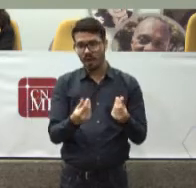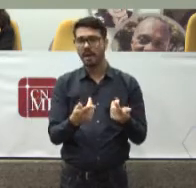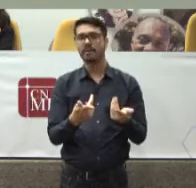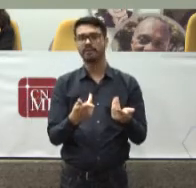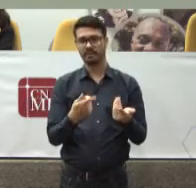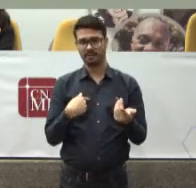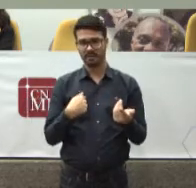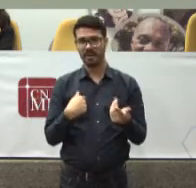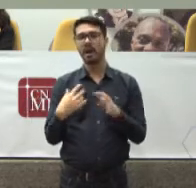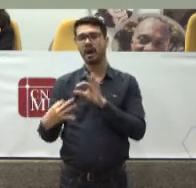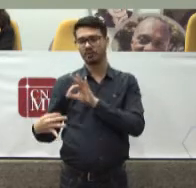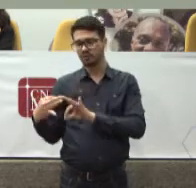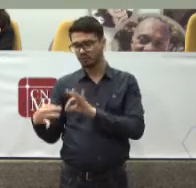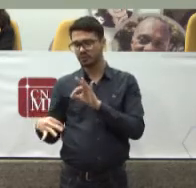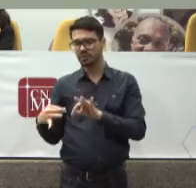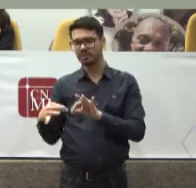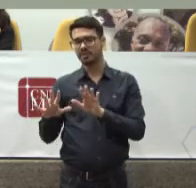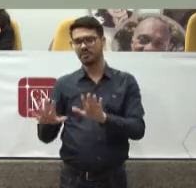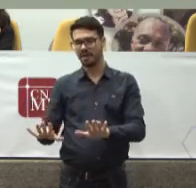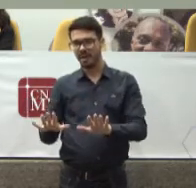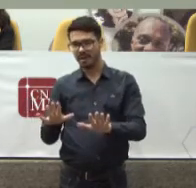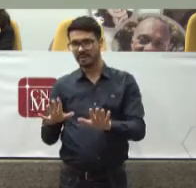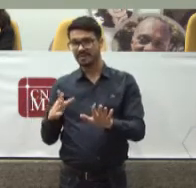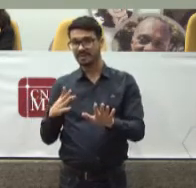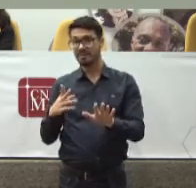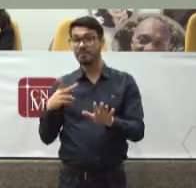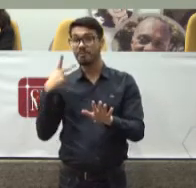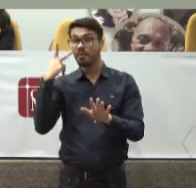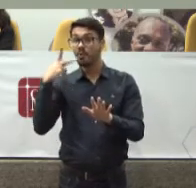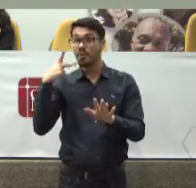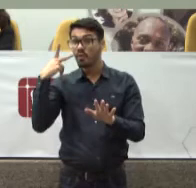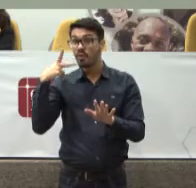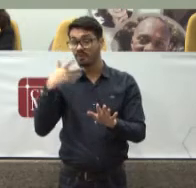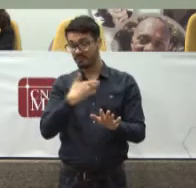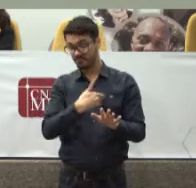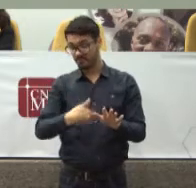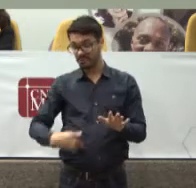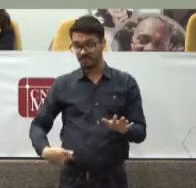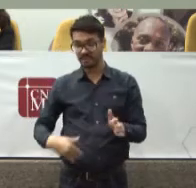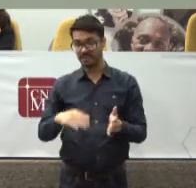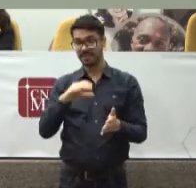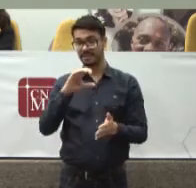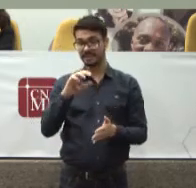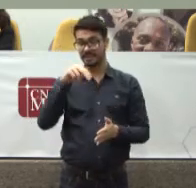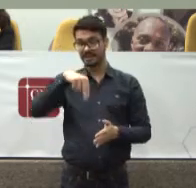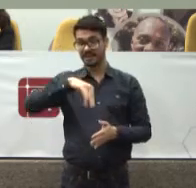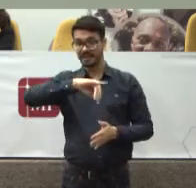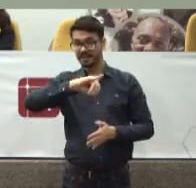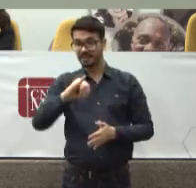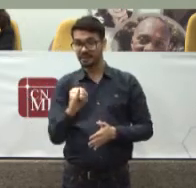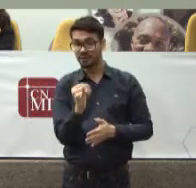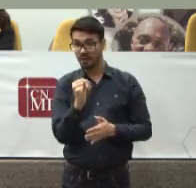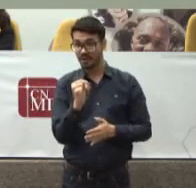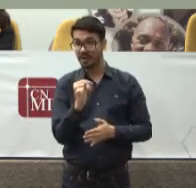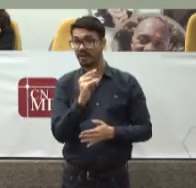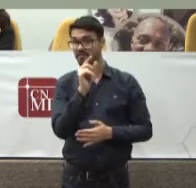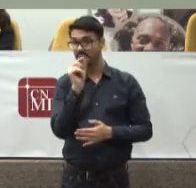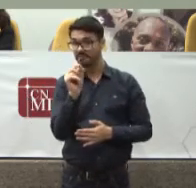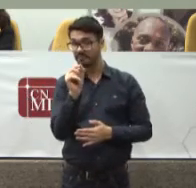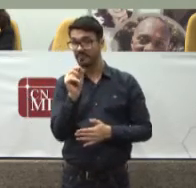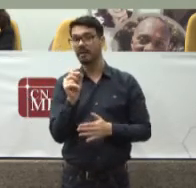exercício da jurisdição Mas enquanto política pública O que o Conselho Nacional de Justiça Quer fazer É